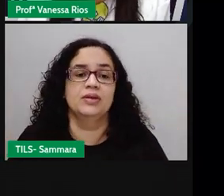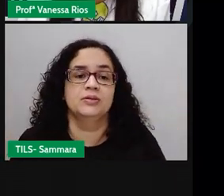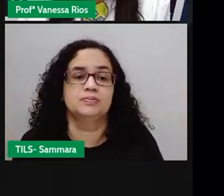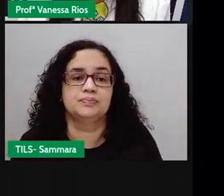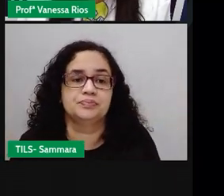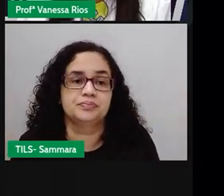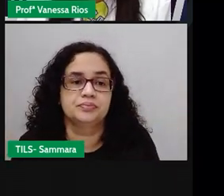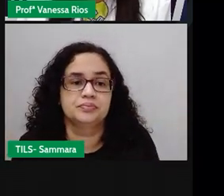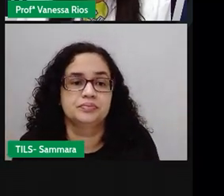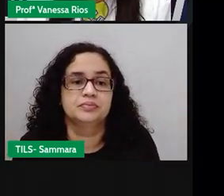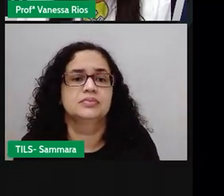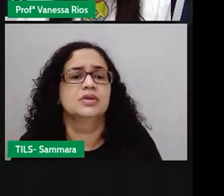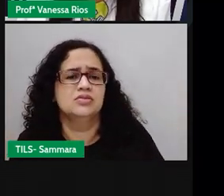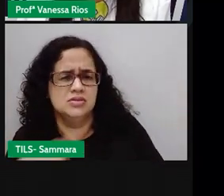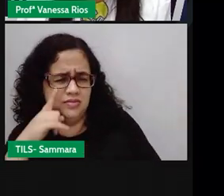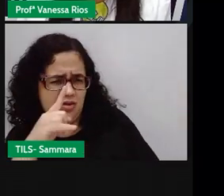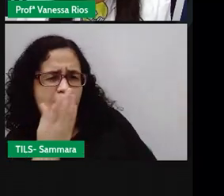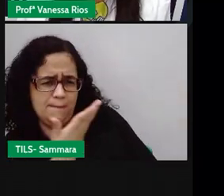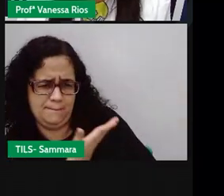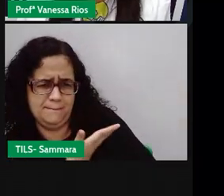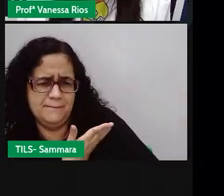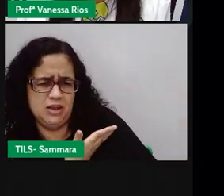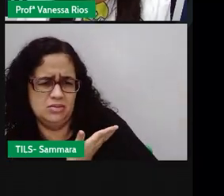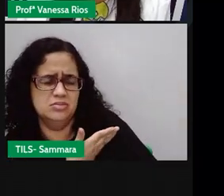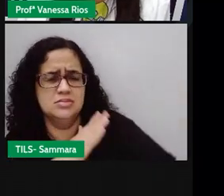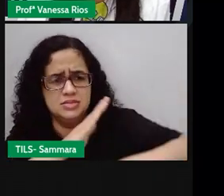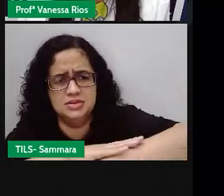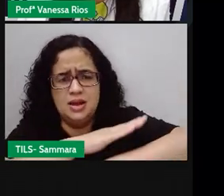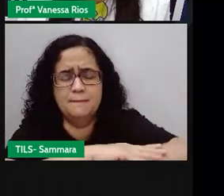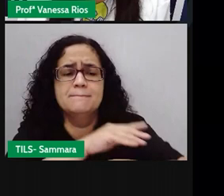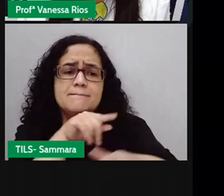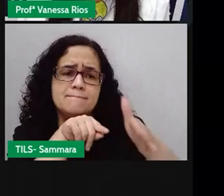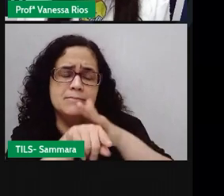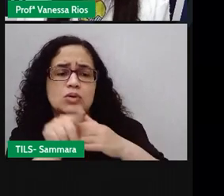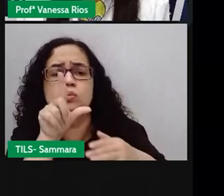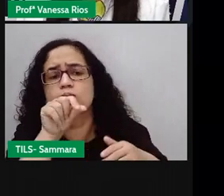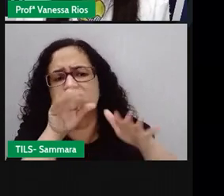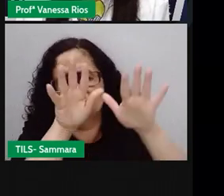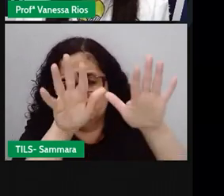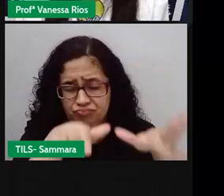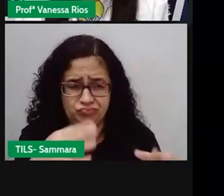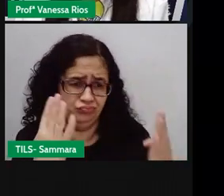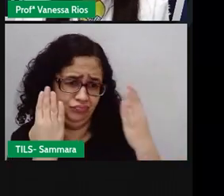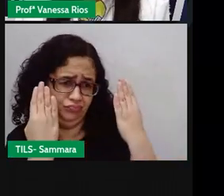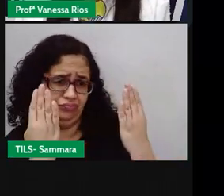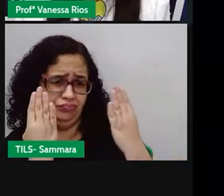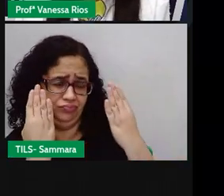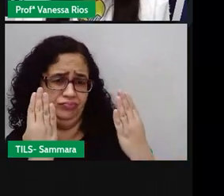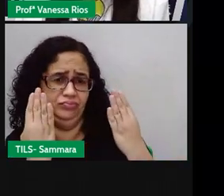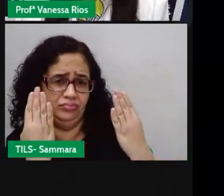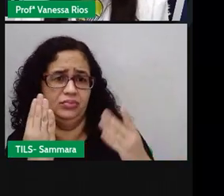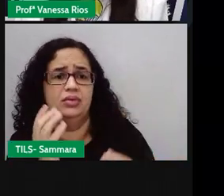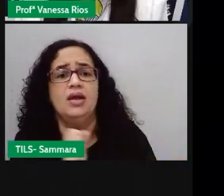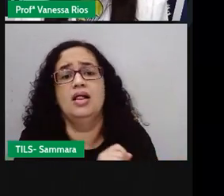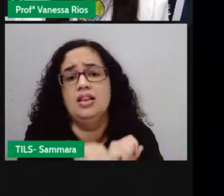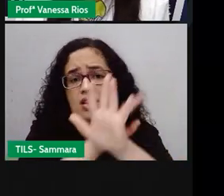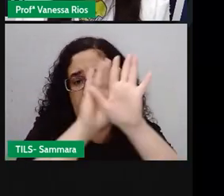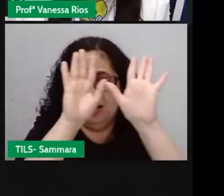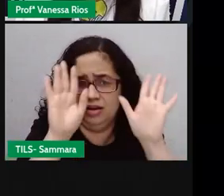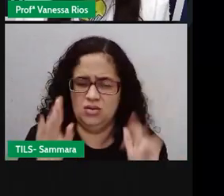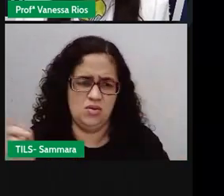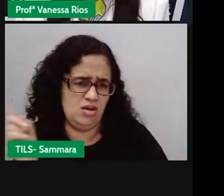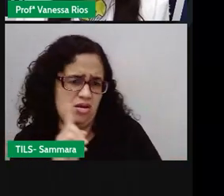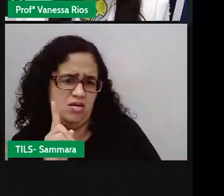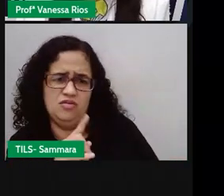festa. Você vai mesmo, amigo sapo? Perguntou o urubu, meio desconfiado. Claro, não